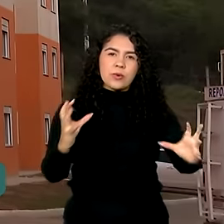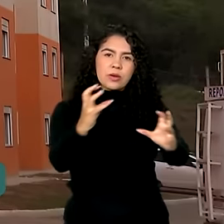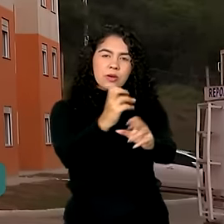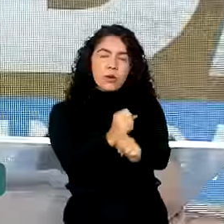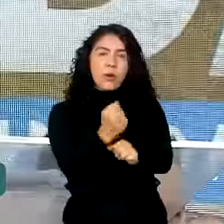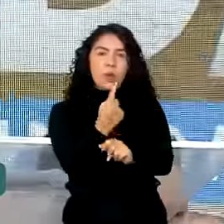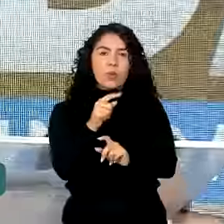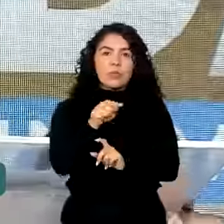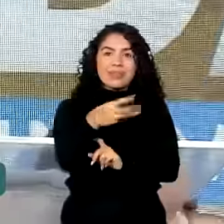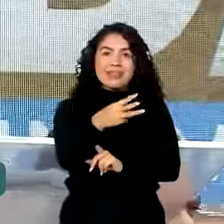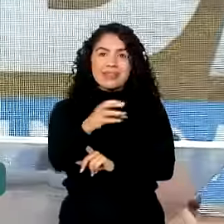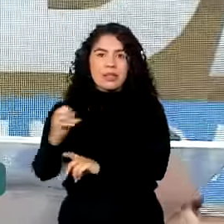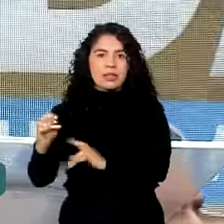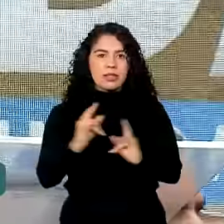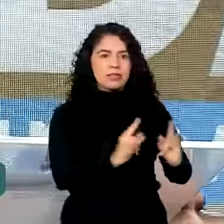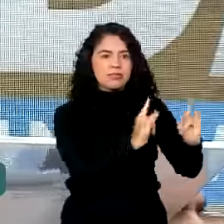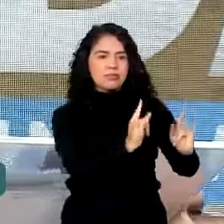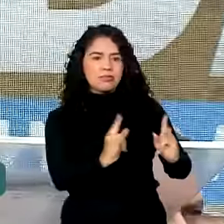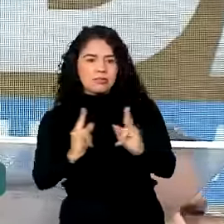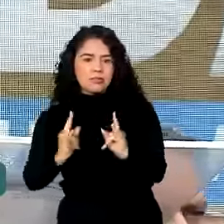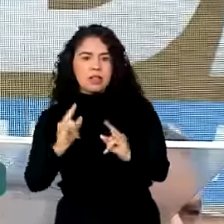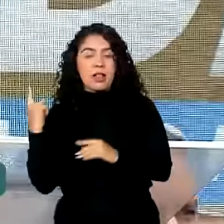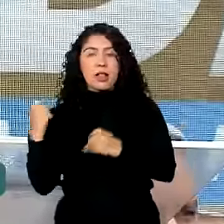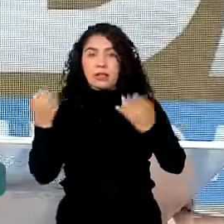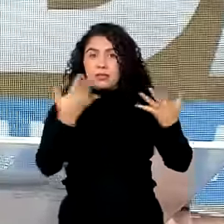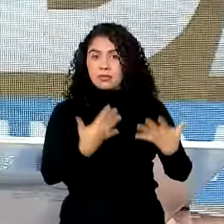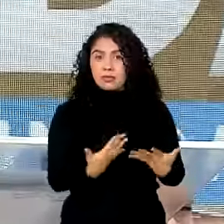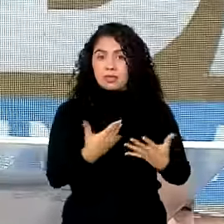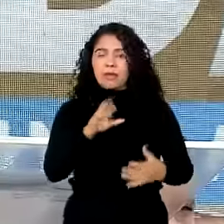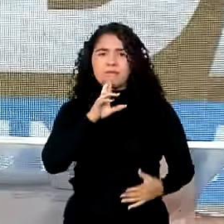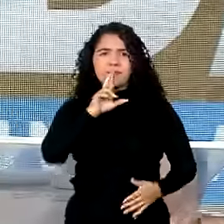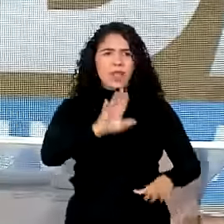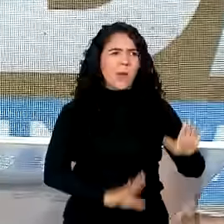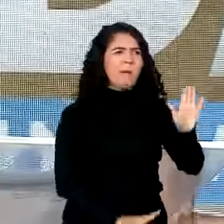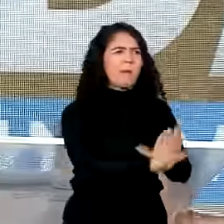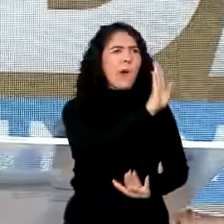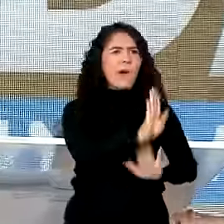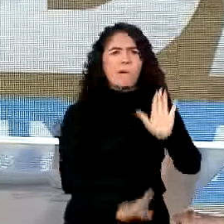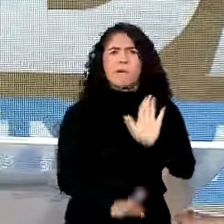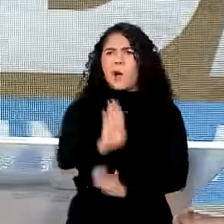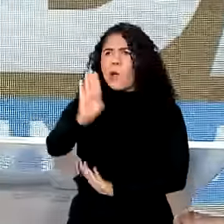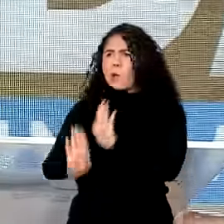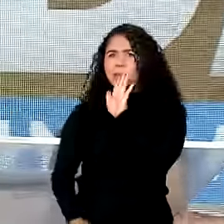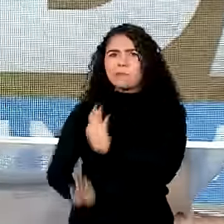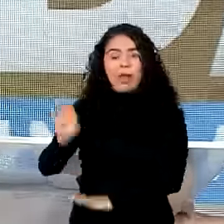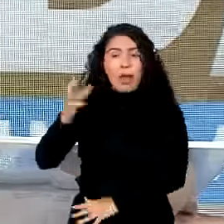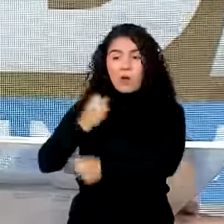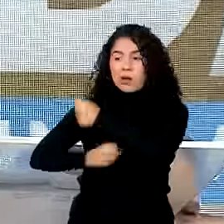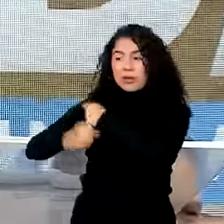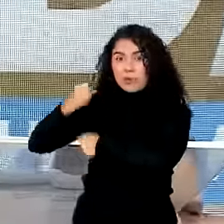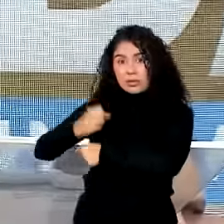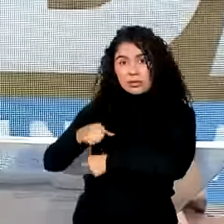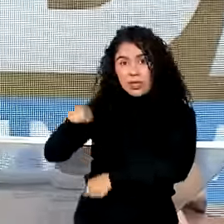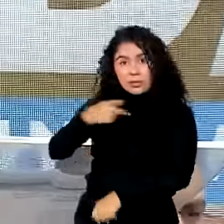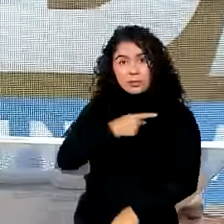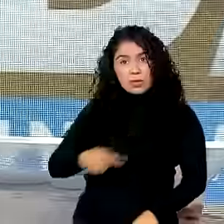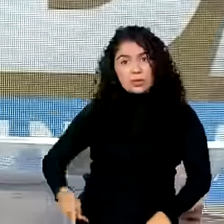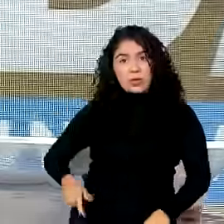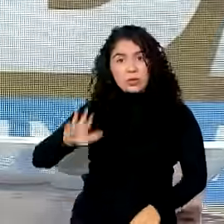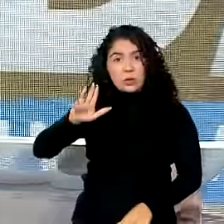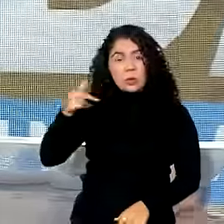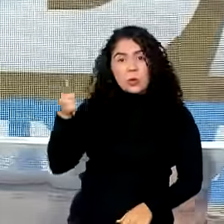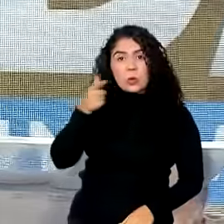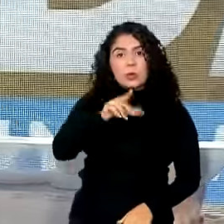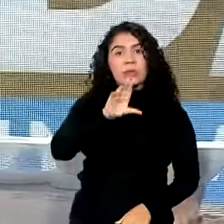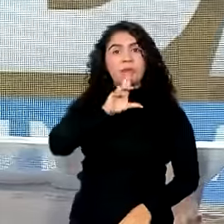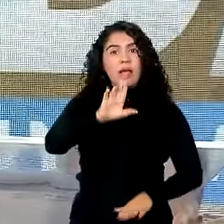casas. Nós estamos, presidente, batendo recorde atrás de recorde. Ano passado, presidente, o senhor bateu o recorde. O senhor fez, senhor